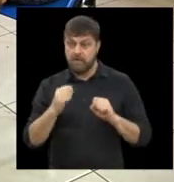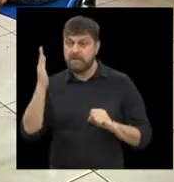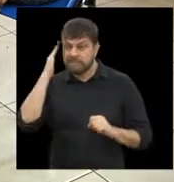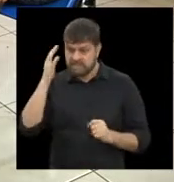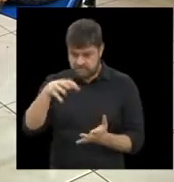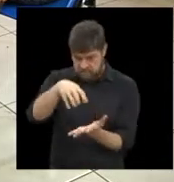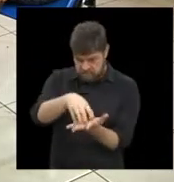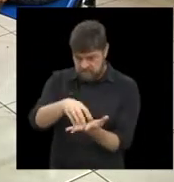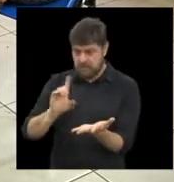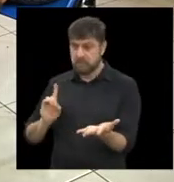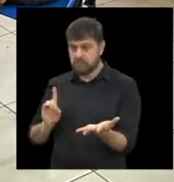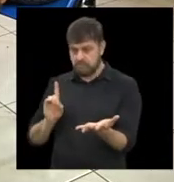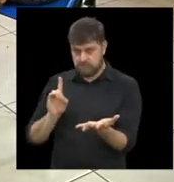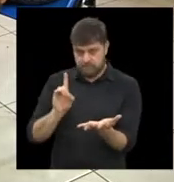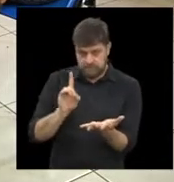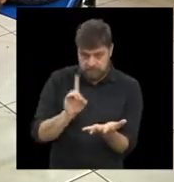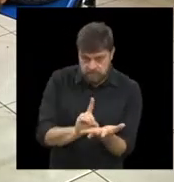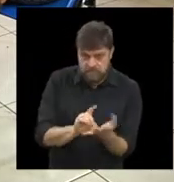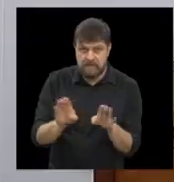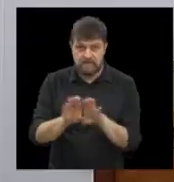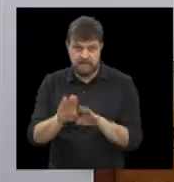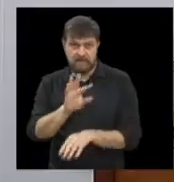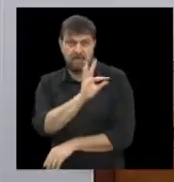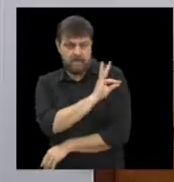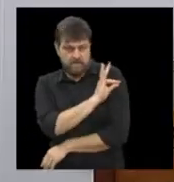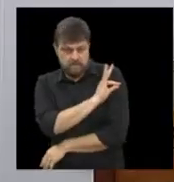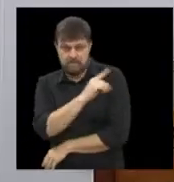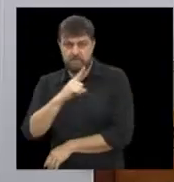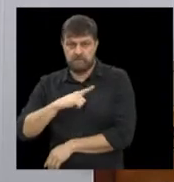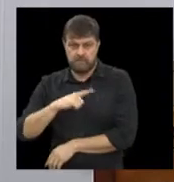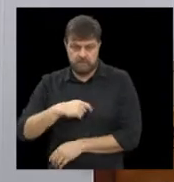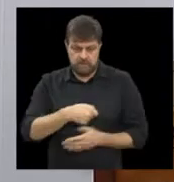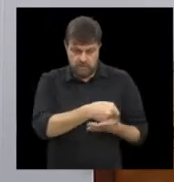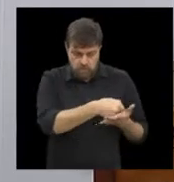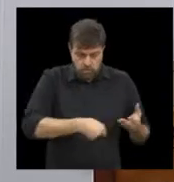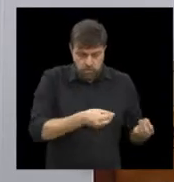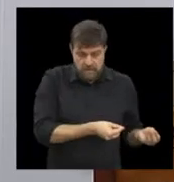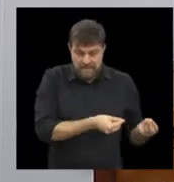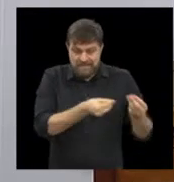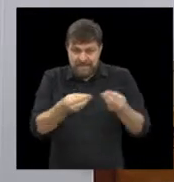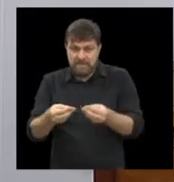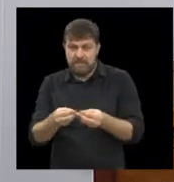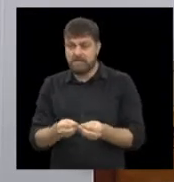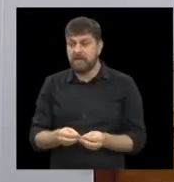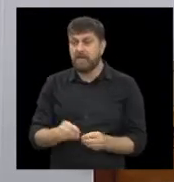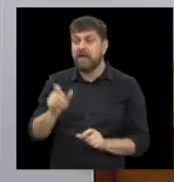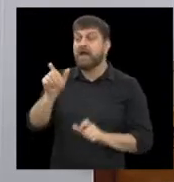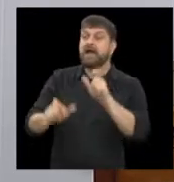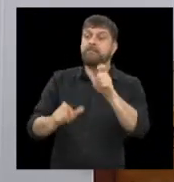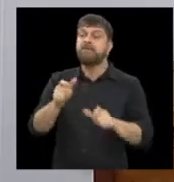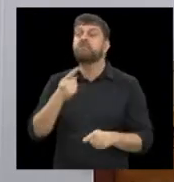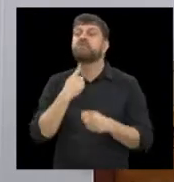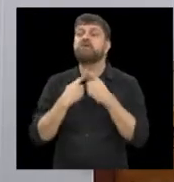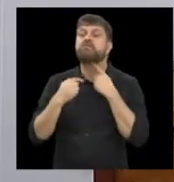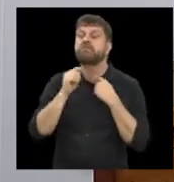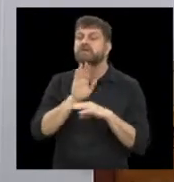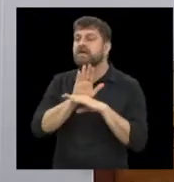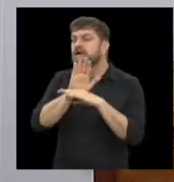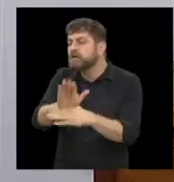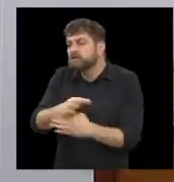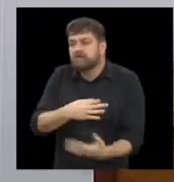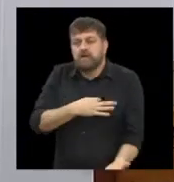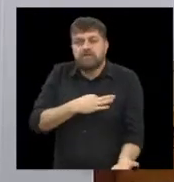vocês, por parte da prefeitura também esses encaminhamentos, agora se alguém quer ajudar de alguma forma, um